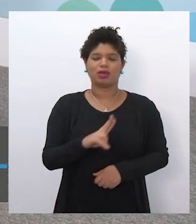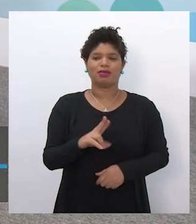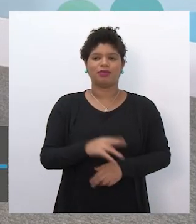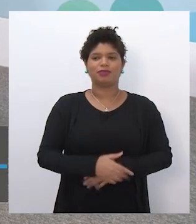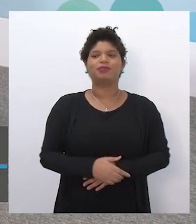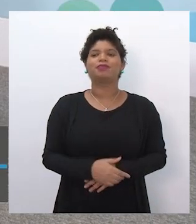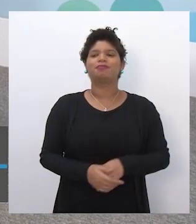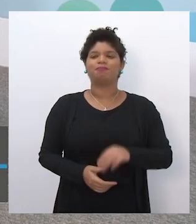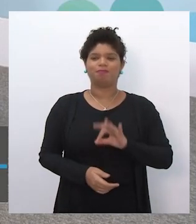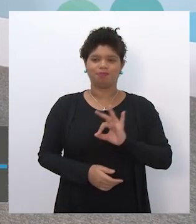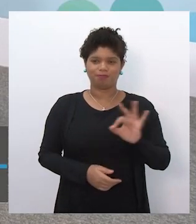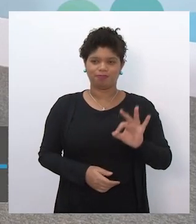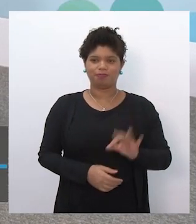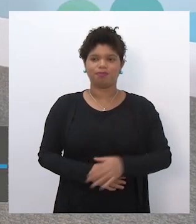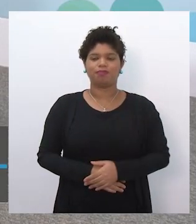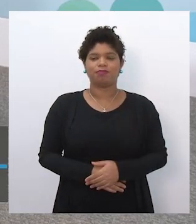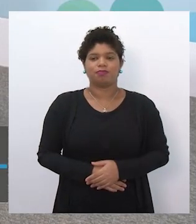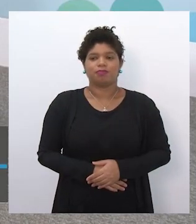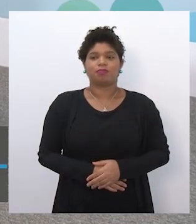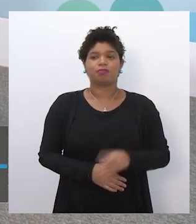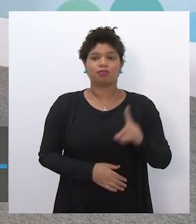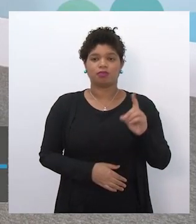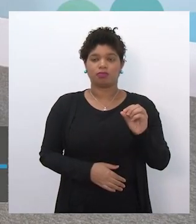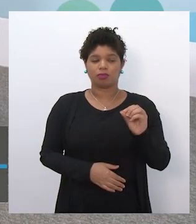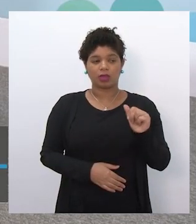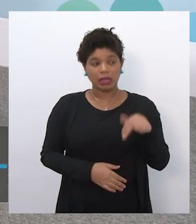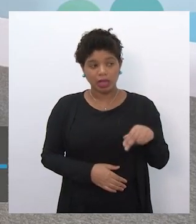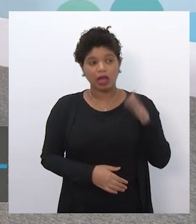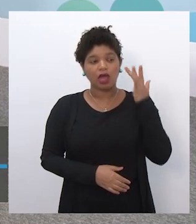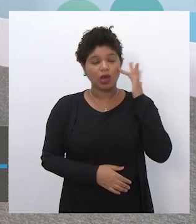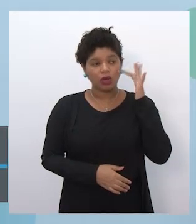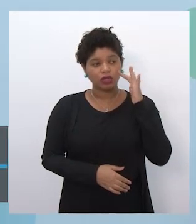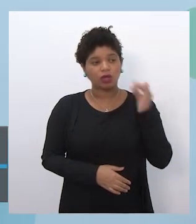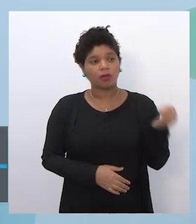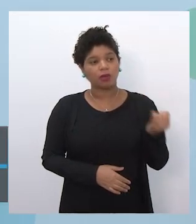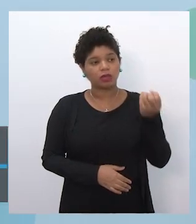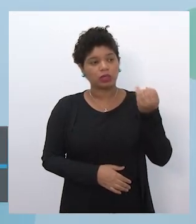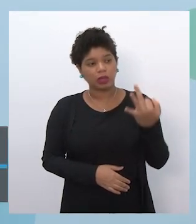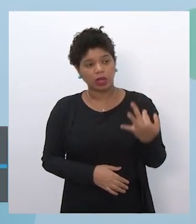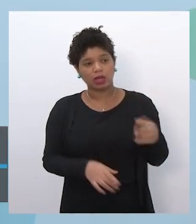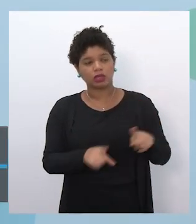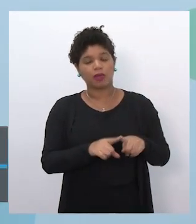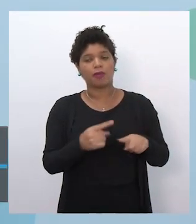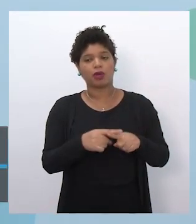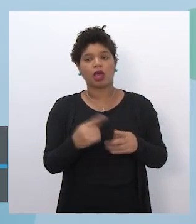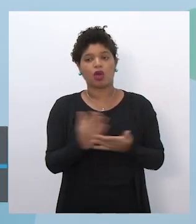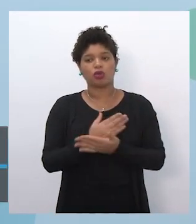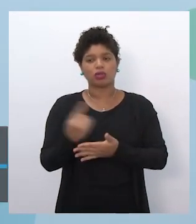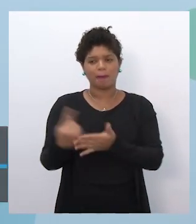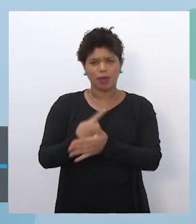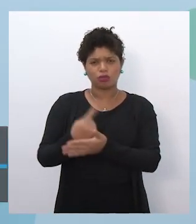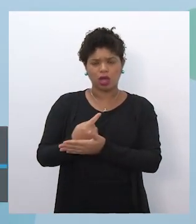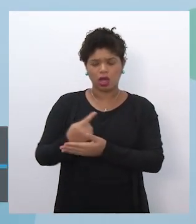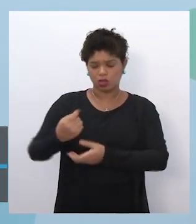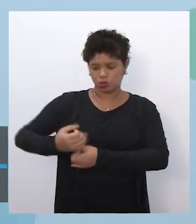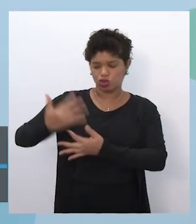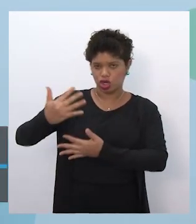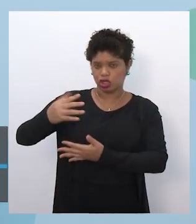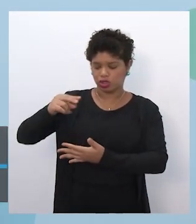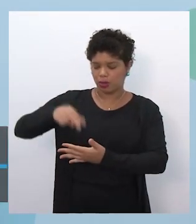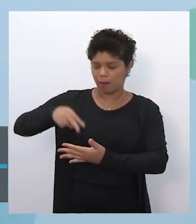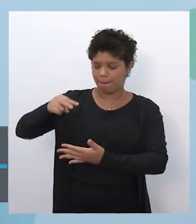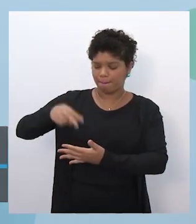Isso. Acho importante dizer também, perguntaram de novo